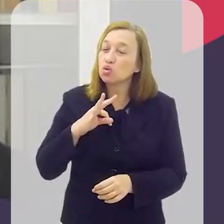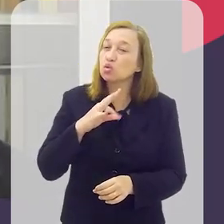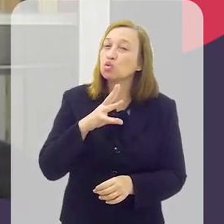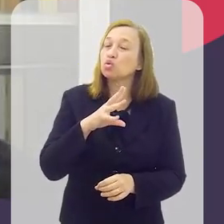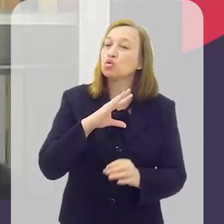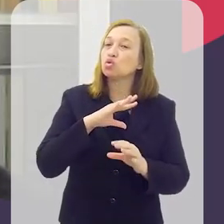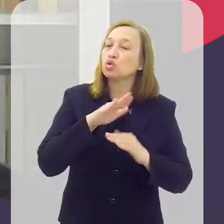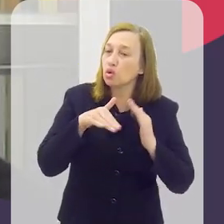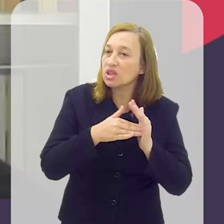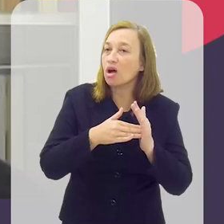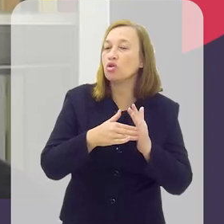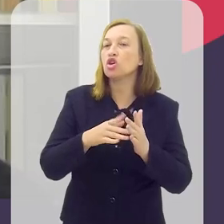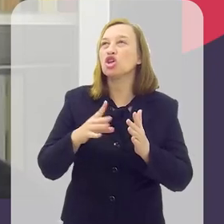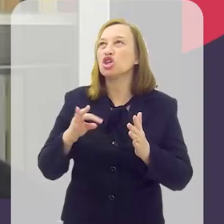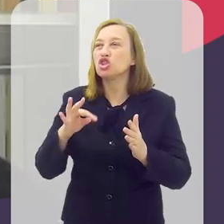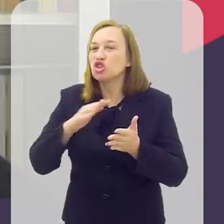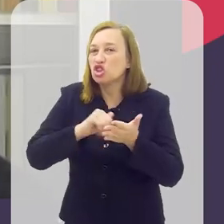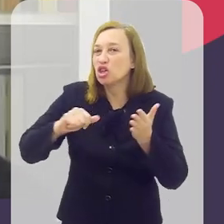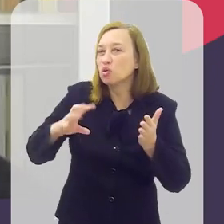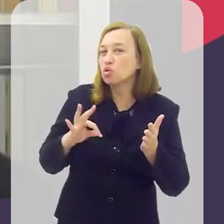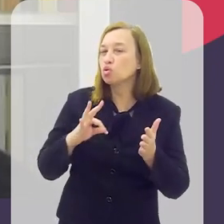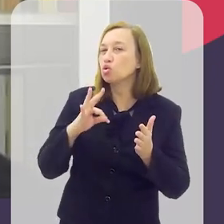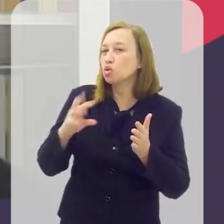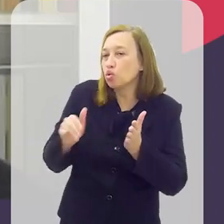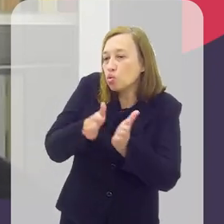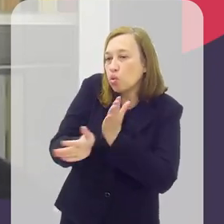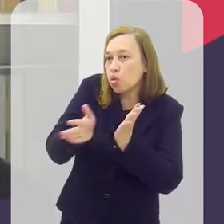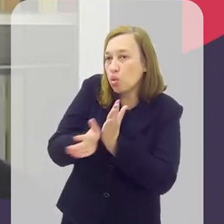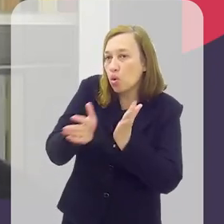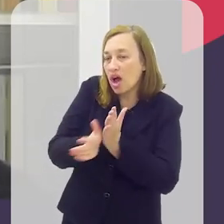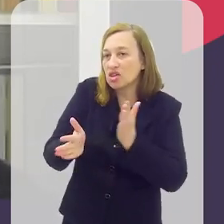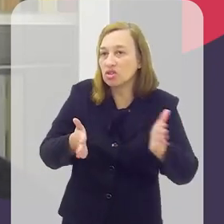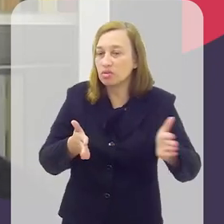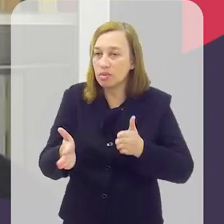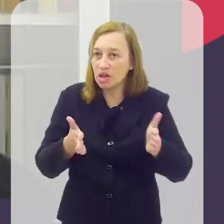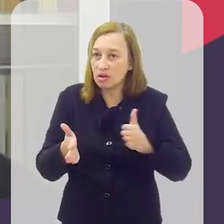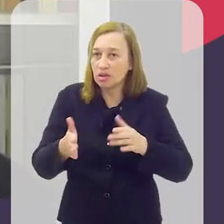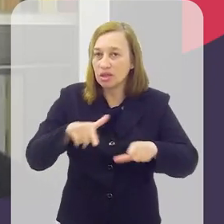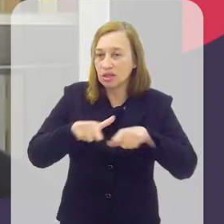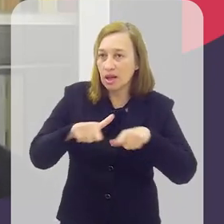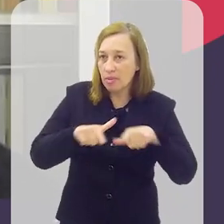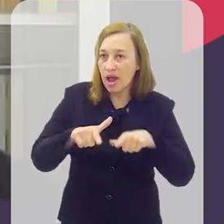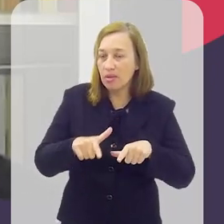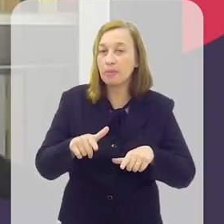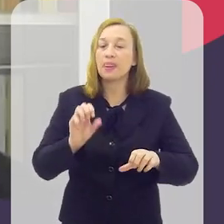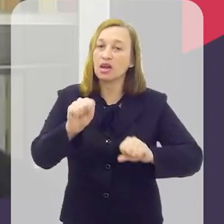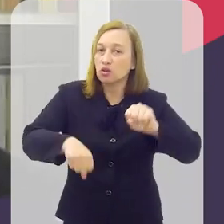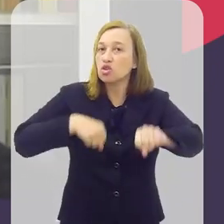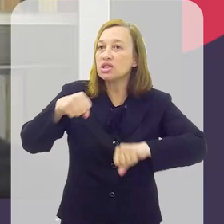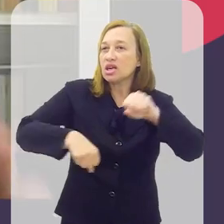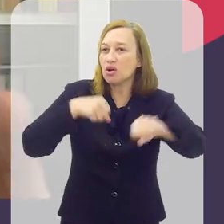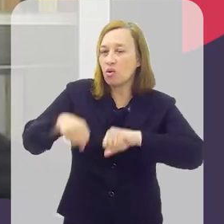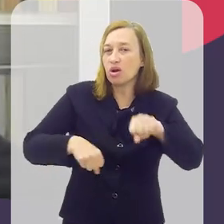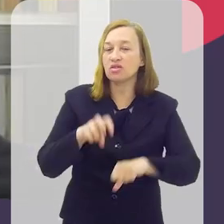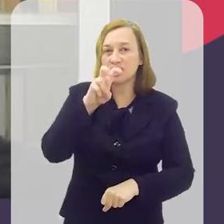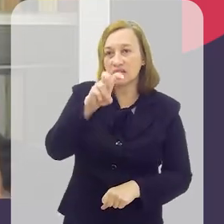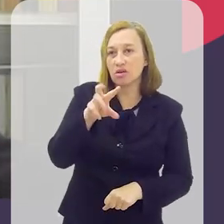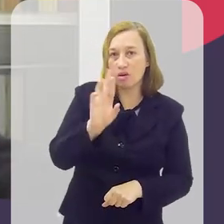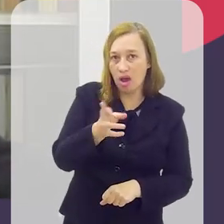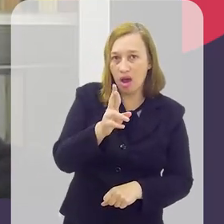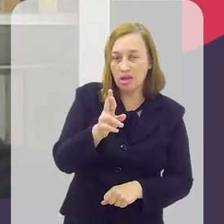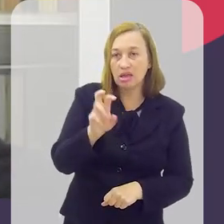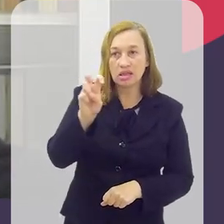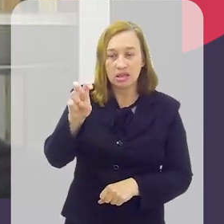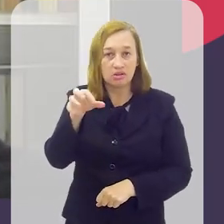todos esses custos que aparecem durante o jornal de trabalho, a hora de trabalho dos ciclistas ficou em R$